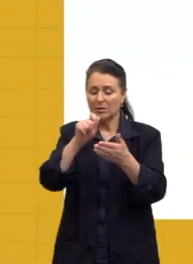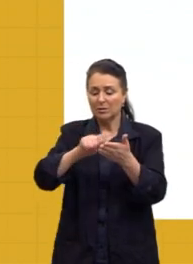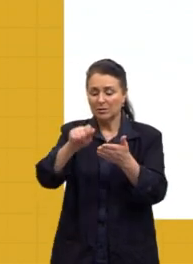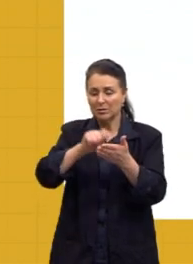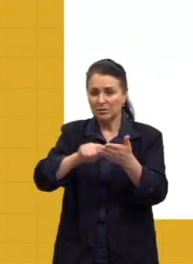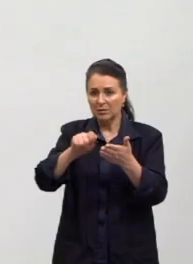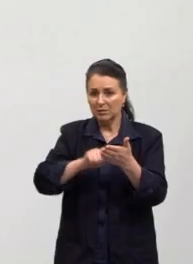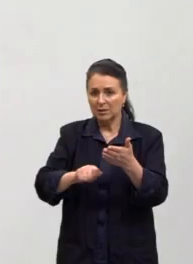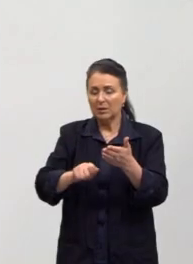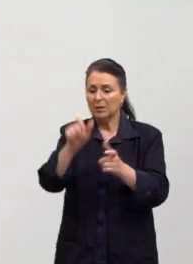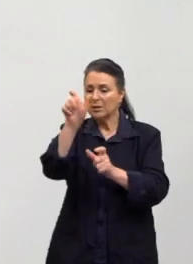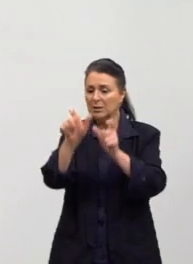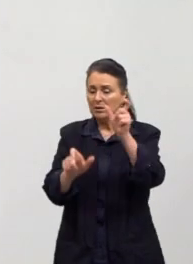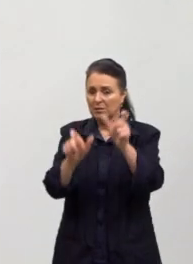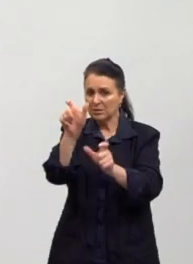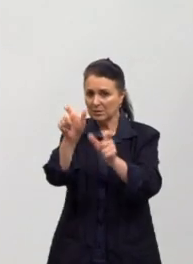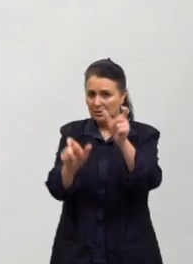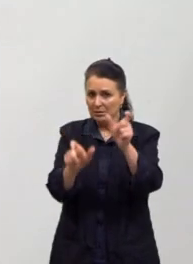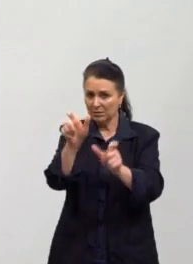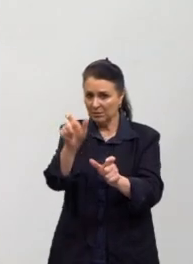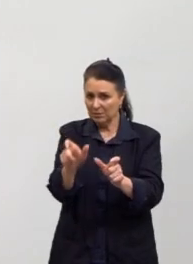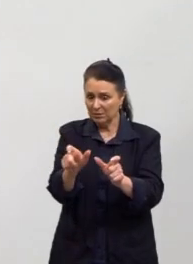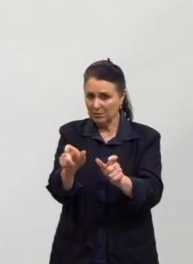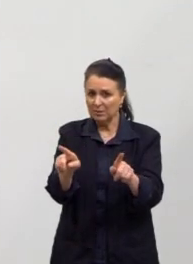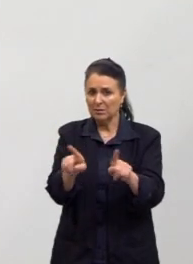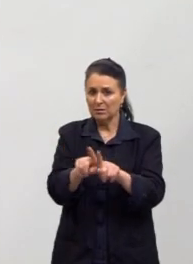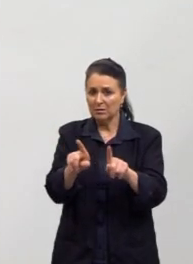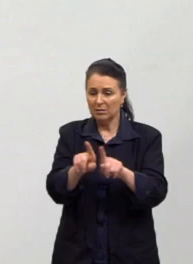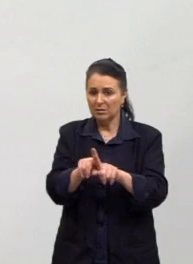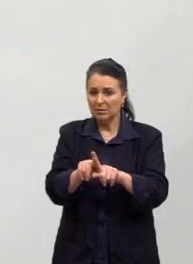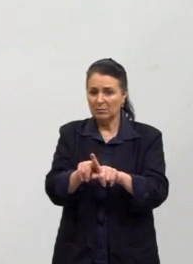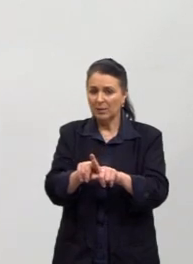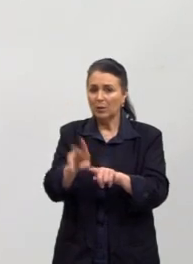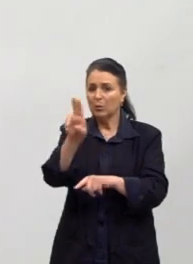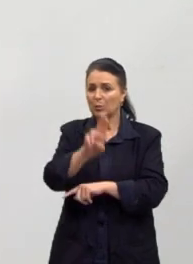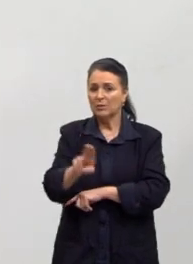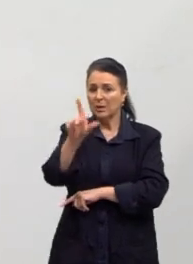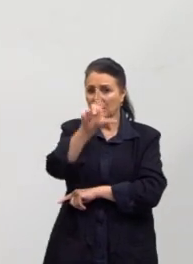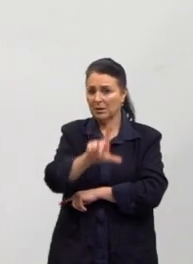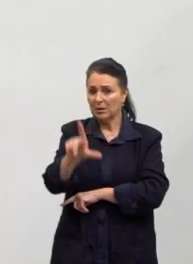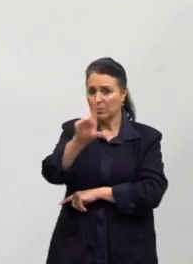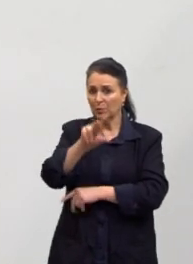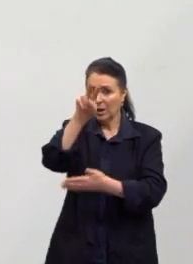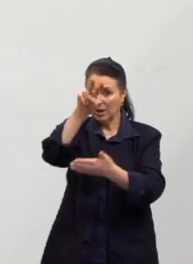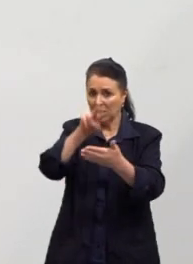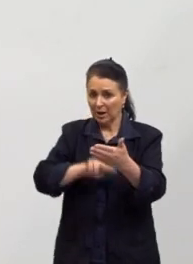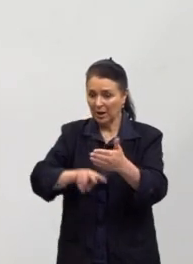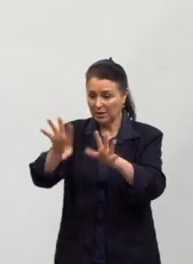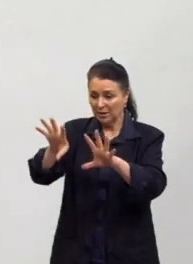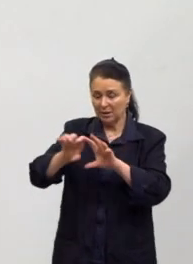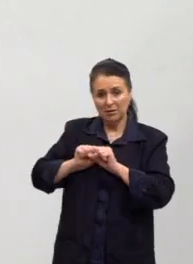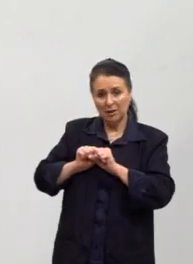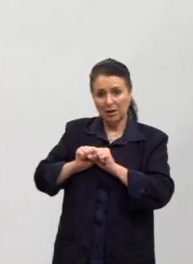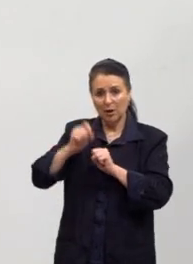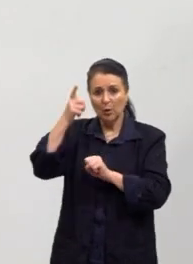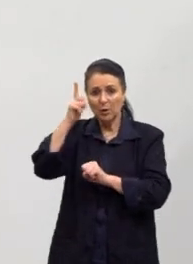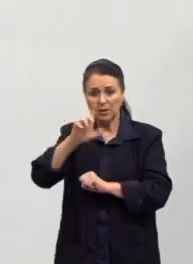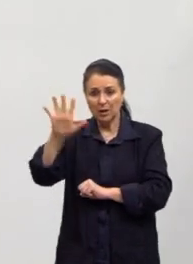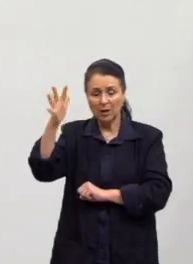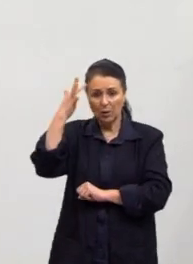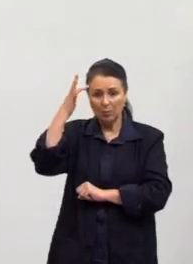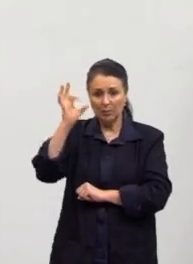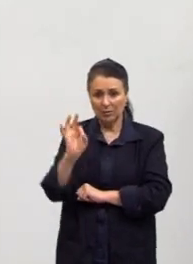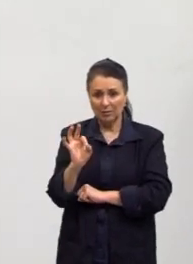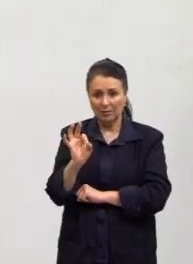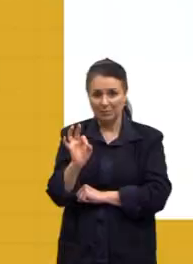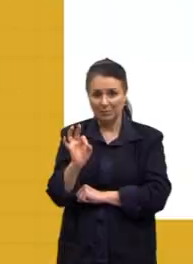e na hora das pessoas também pegarem essa literatura, lerem e se apropriarem dela, porque elas conseguem compreender o que elas